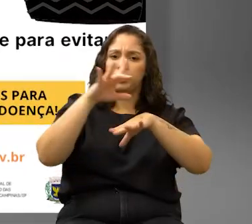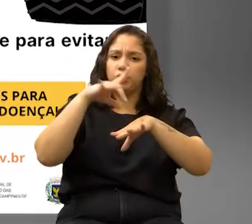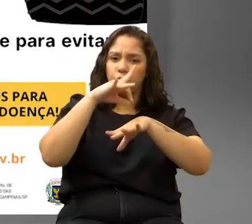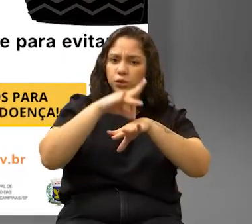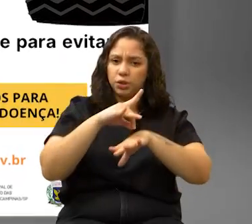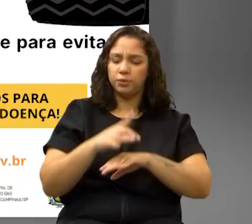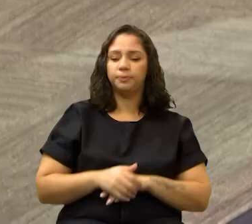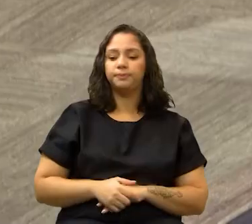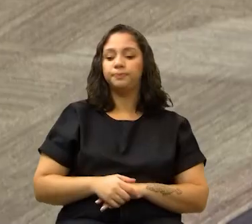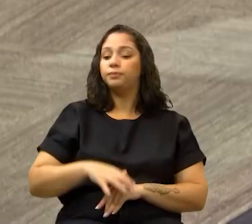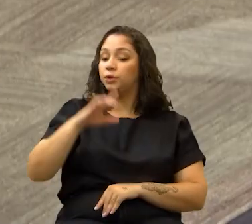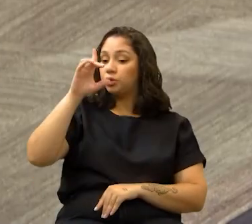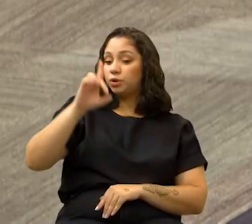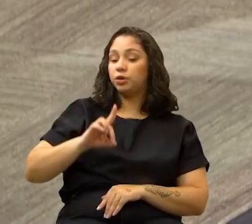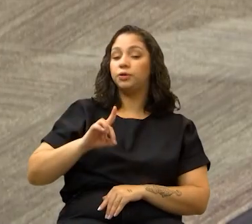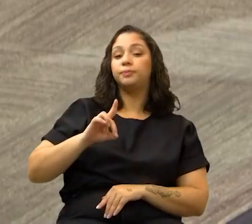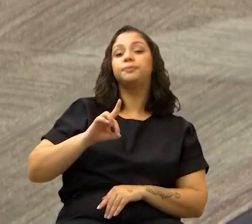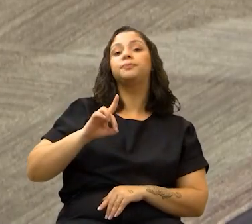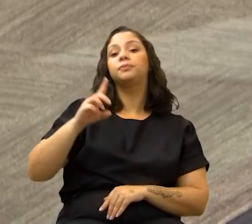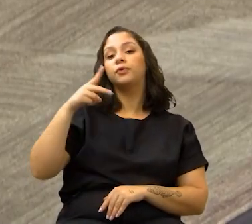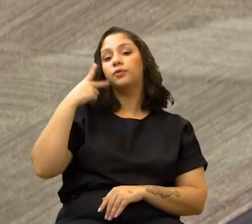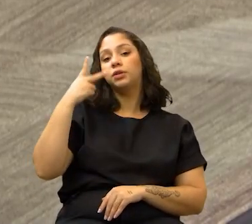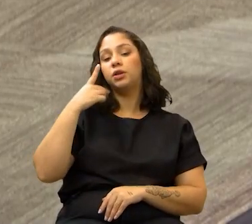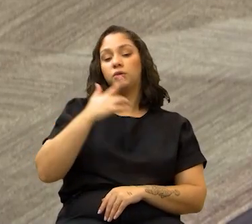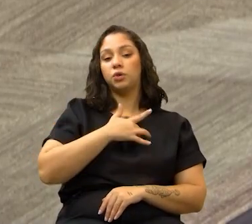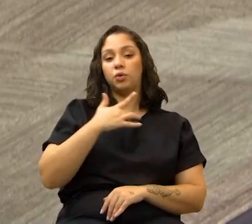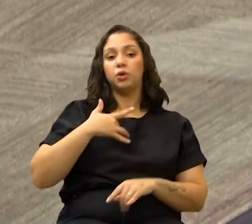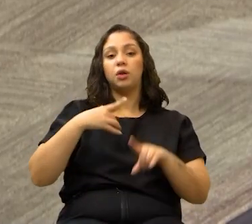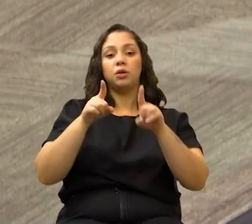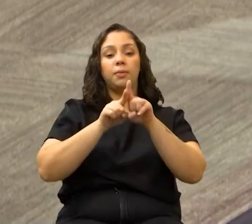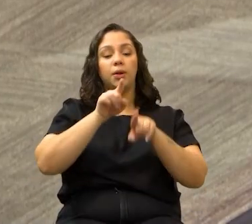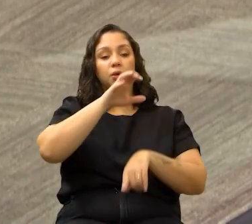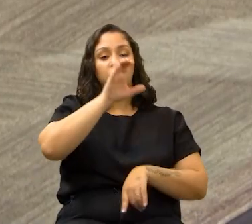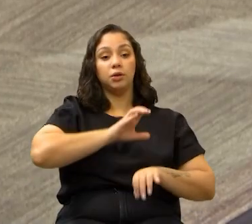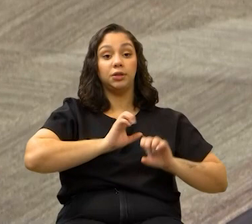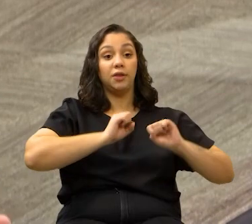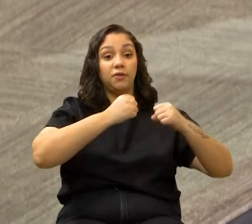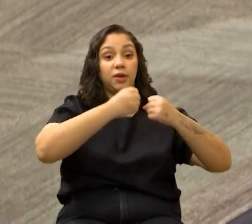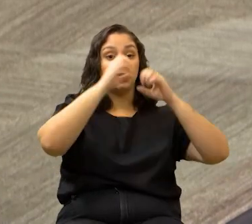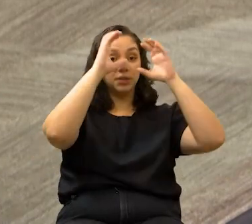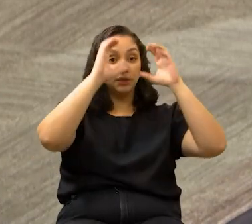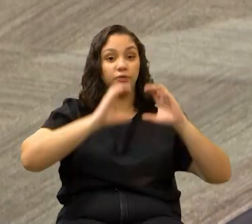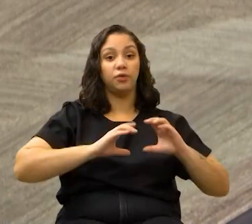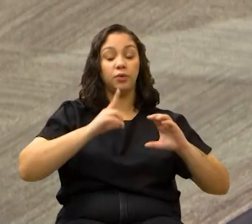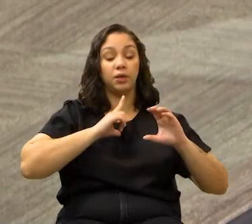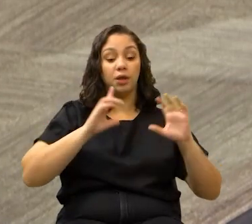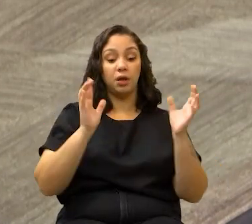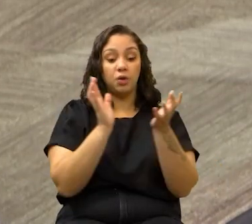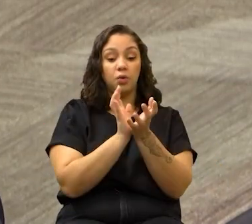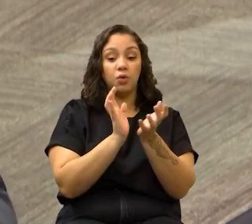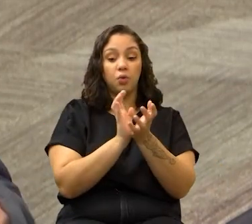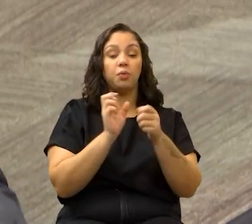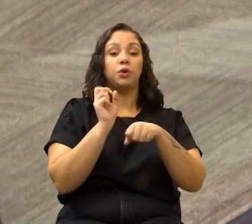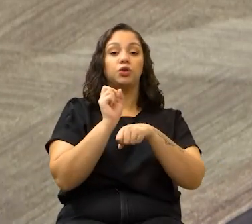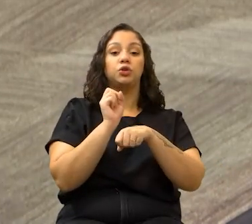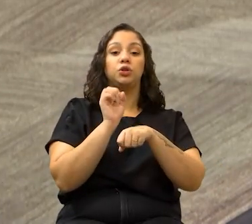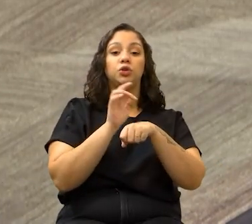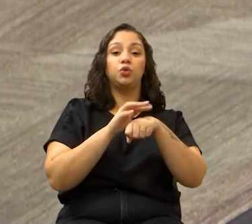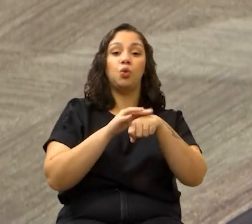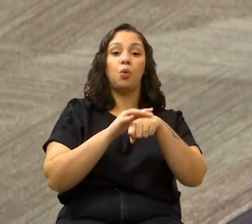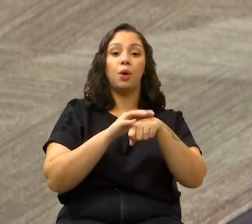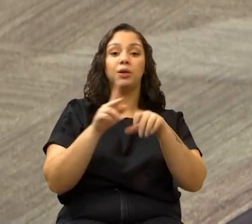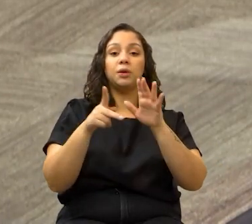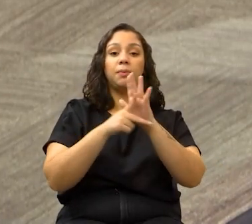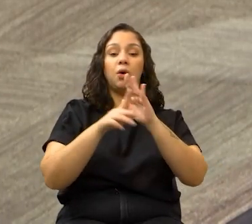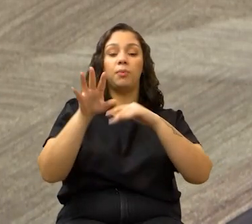arboviroses. Com a diretora da Vigilância em Saúde, Dr. Andréa Von Zub, e o coordenador da Defesa Civil, que compõe o Comitê